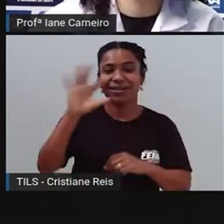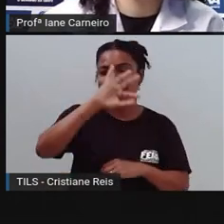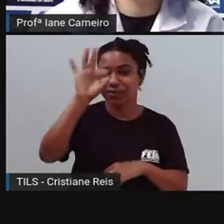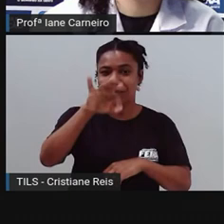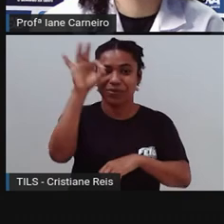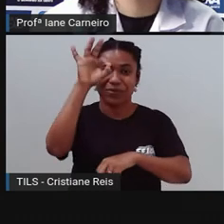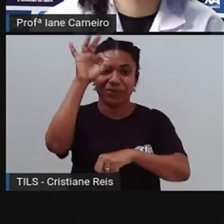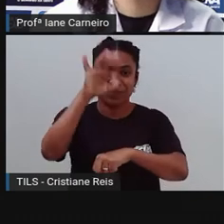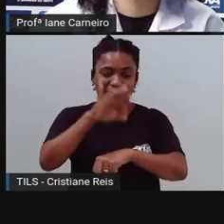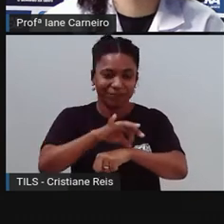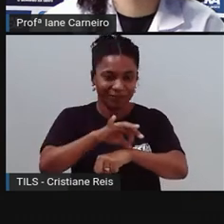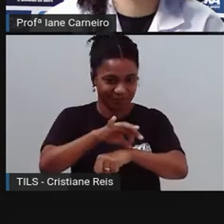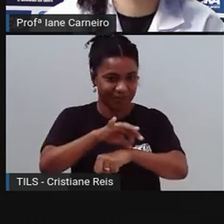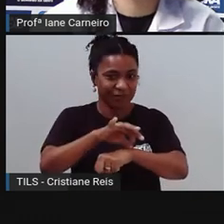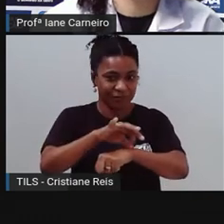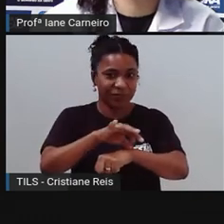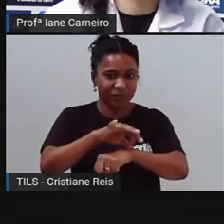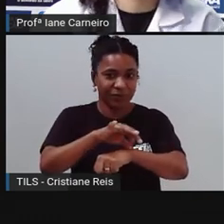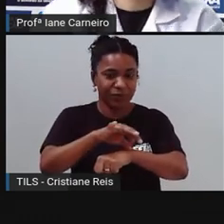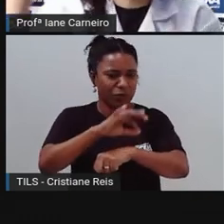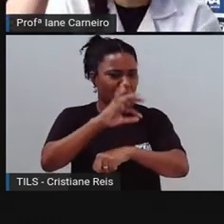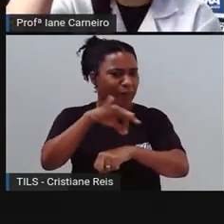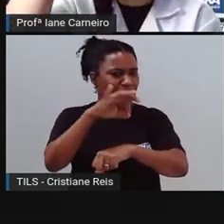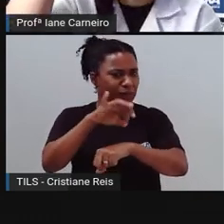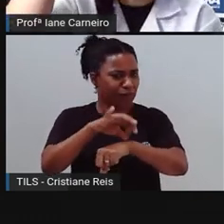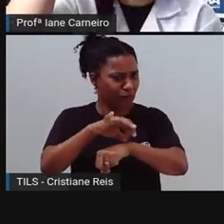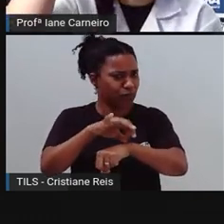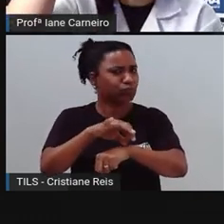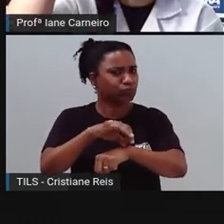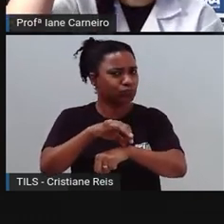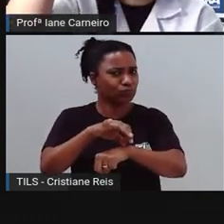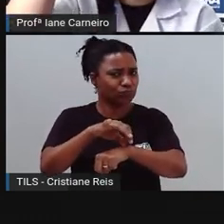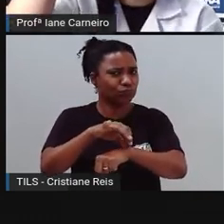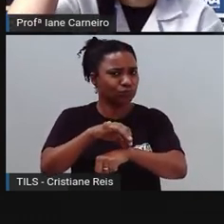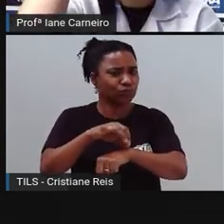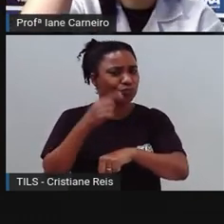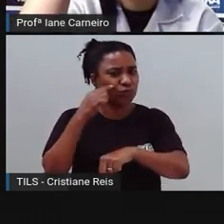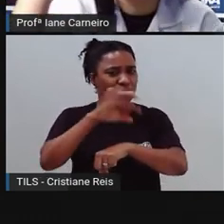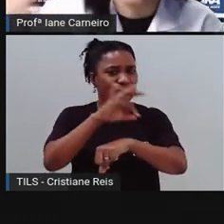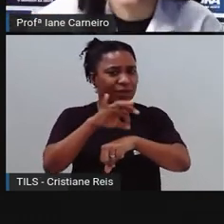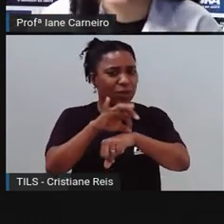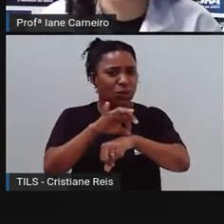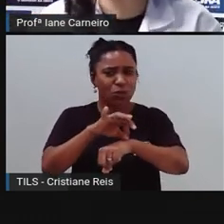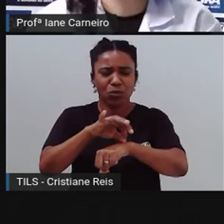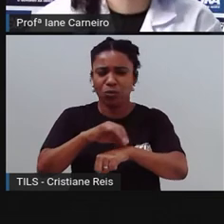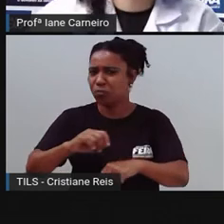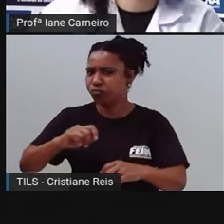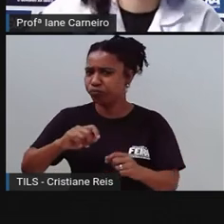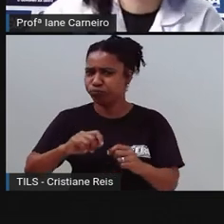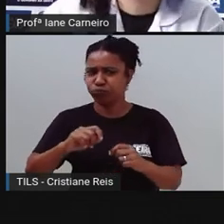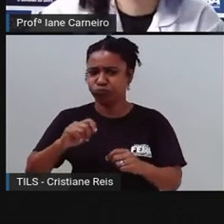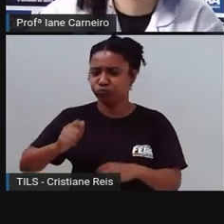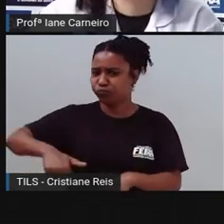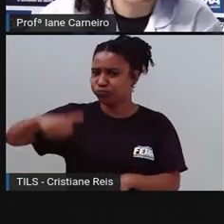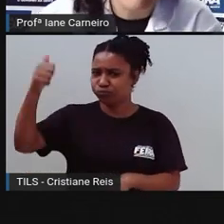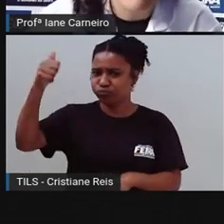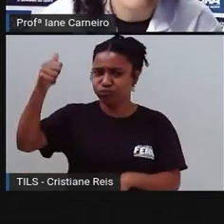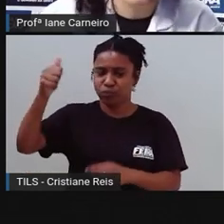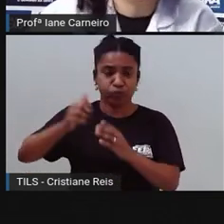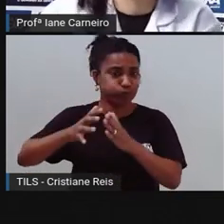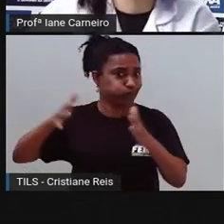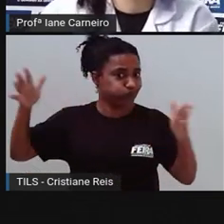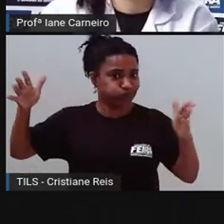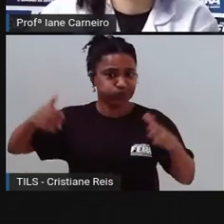O que é que tem maior? Já pensou um pernilongo do tamanho do elefante? Socorro! O que é que o pernilongo tem